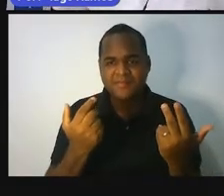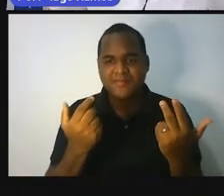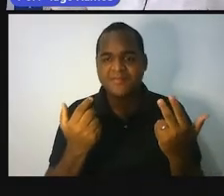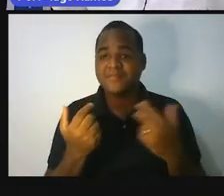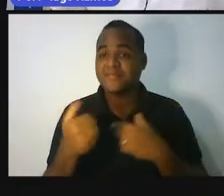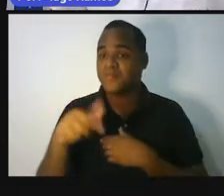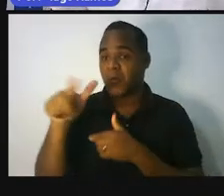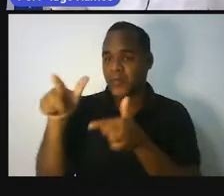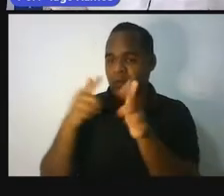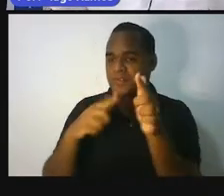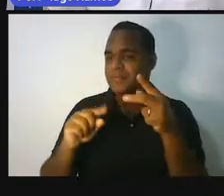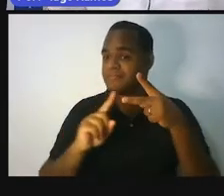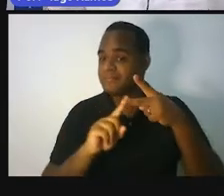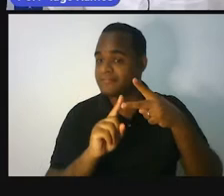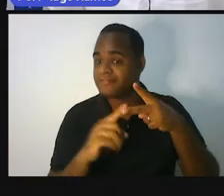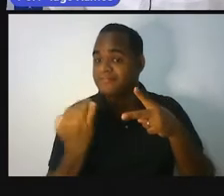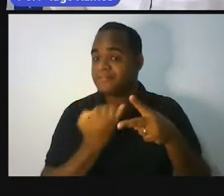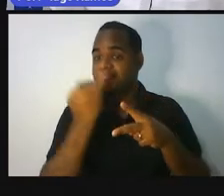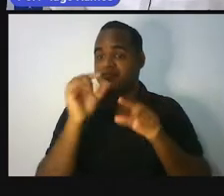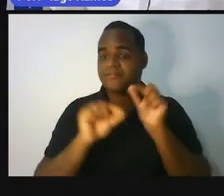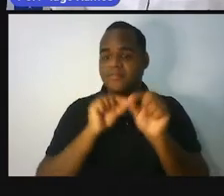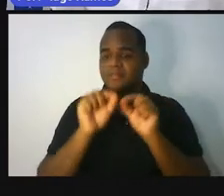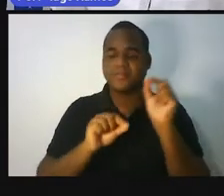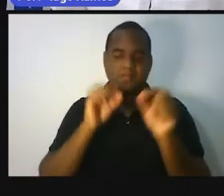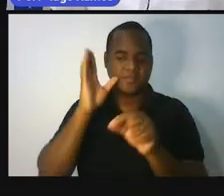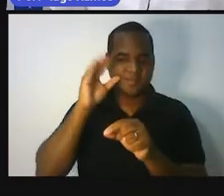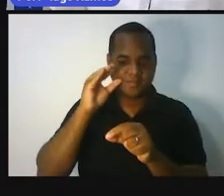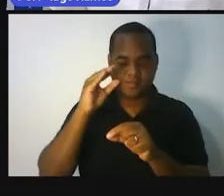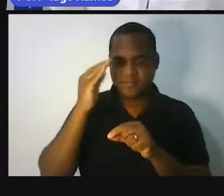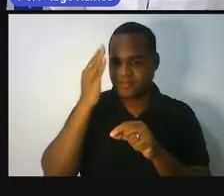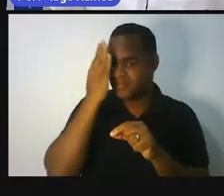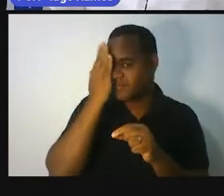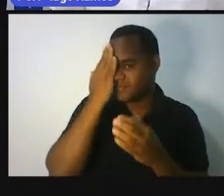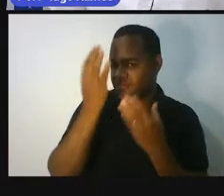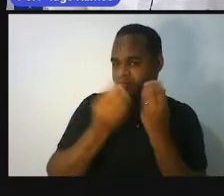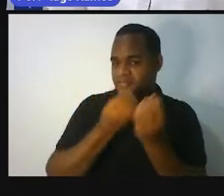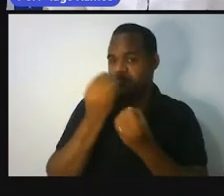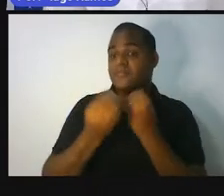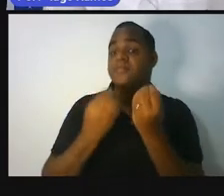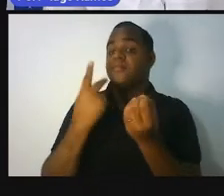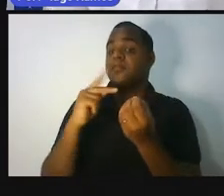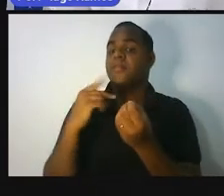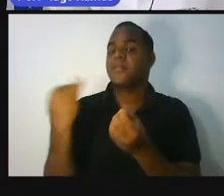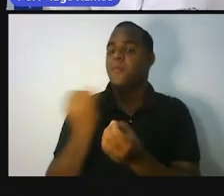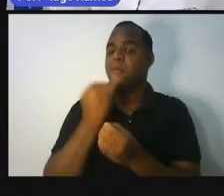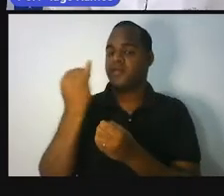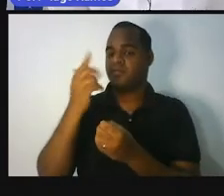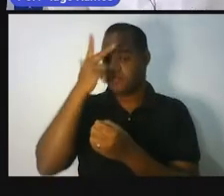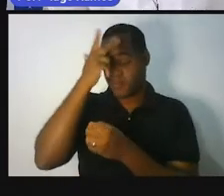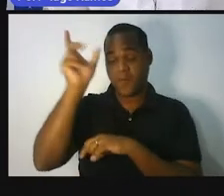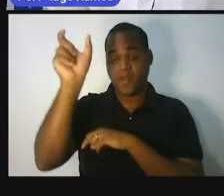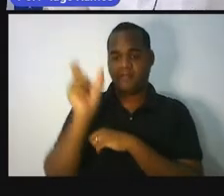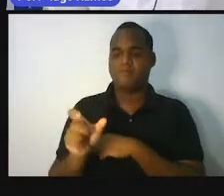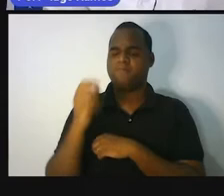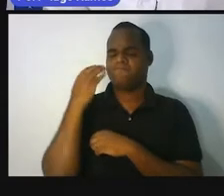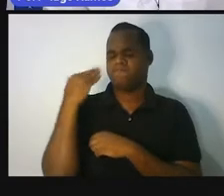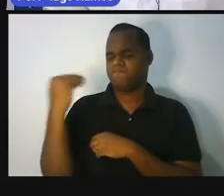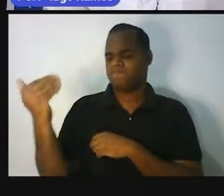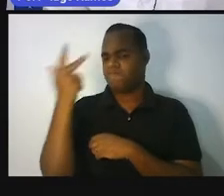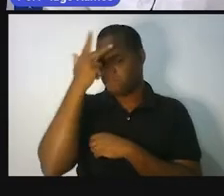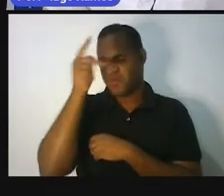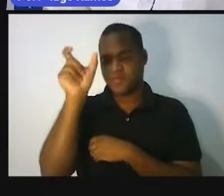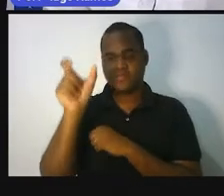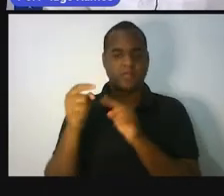Outra intenção é uma curiosidade de saber quem é essa tão fantástica pessoa, esse ser tão